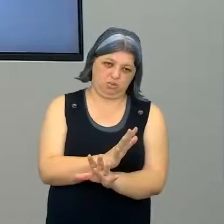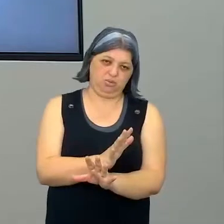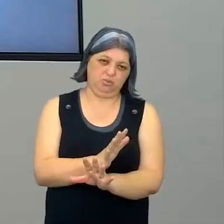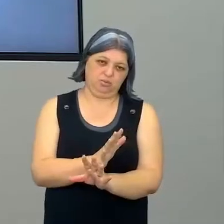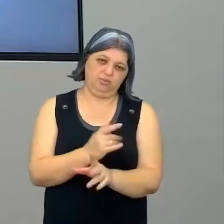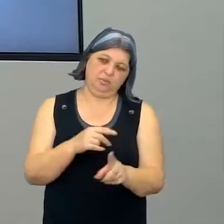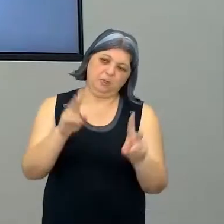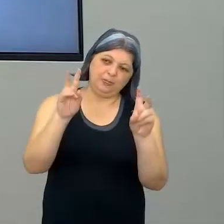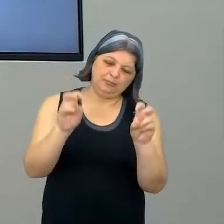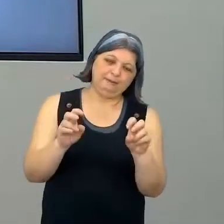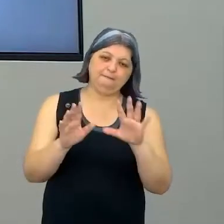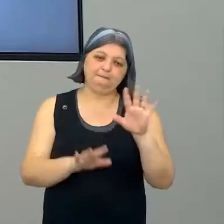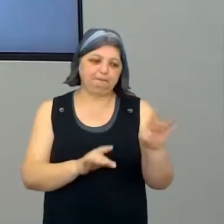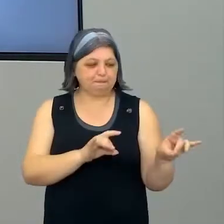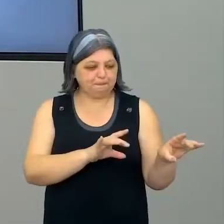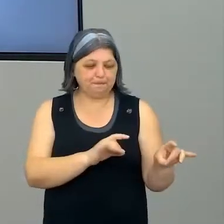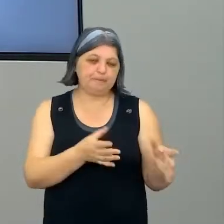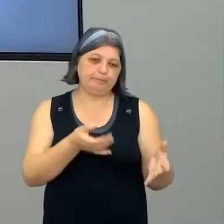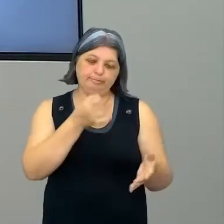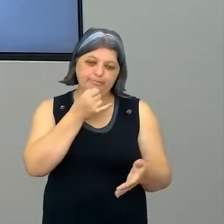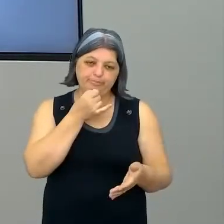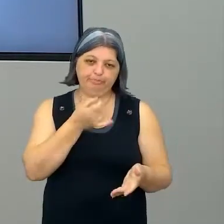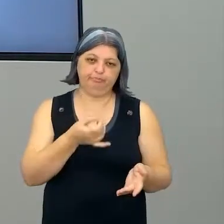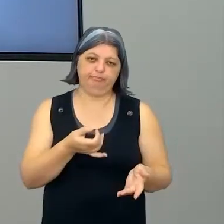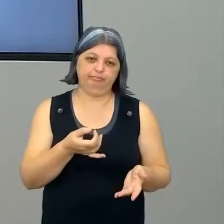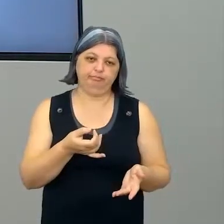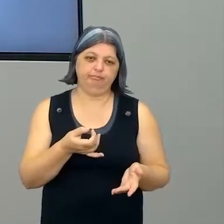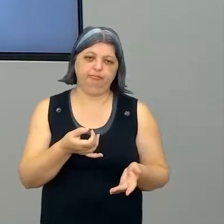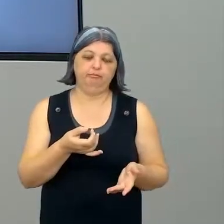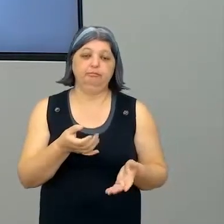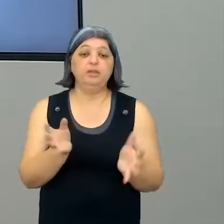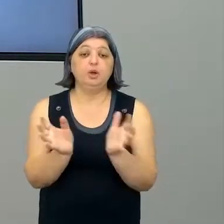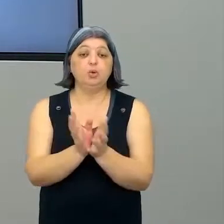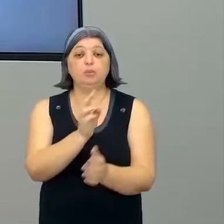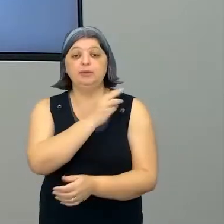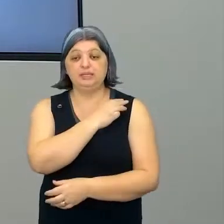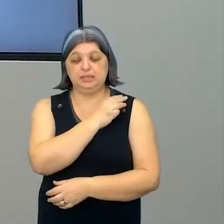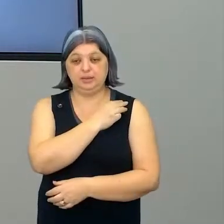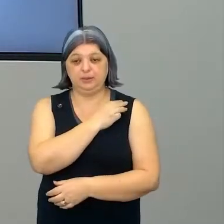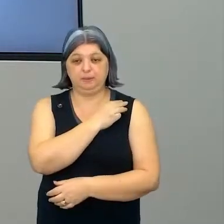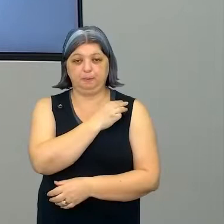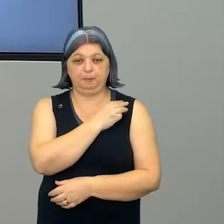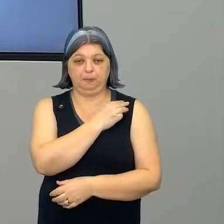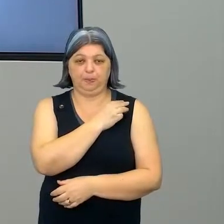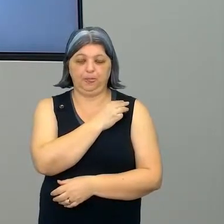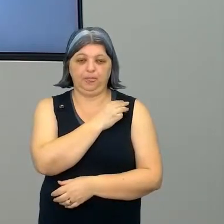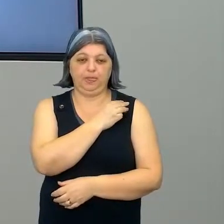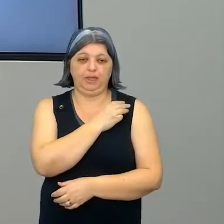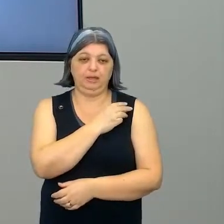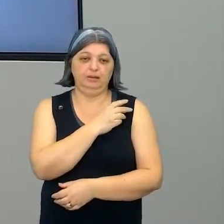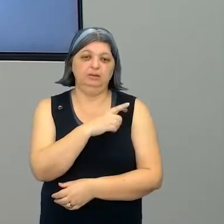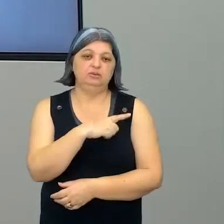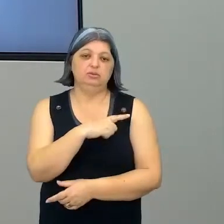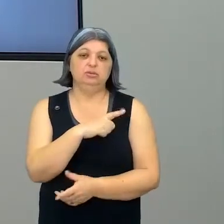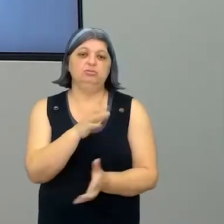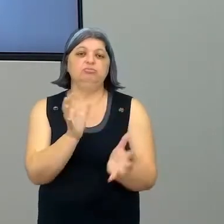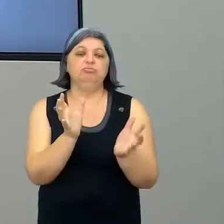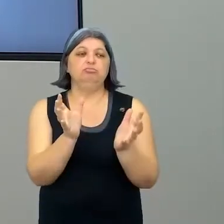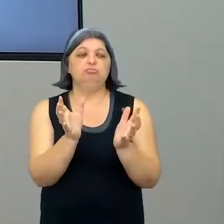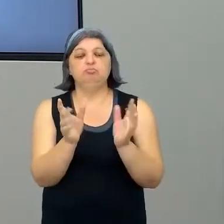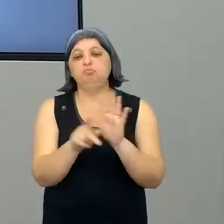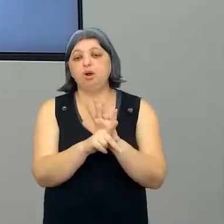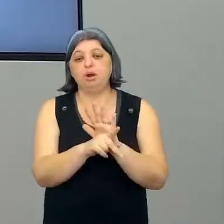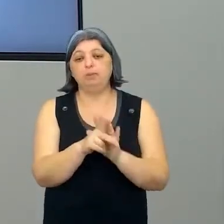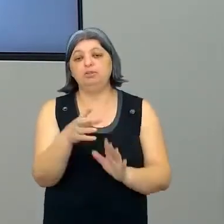temas meio específicos. Então, sei lá, no terceiro ano, tinha lá a forma de governo. Então, assim,